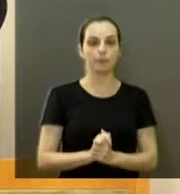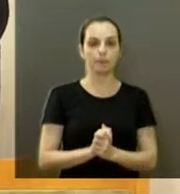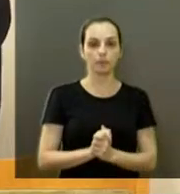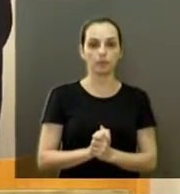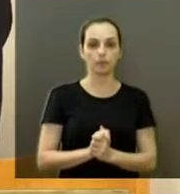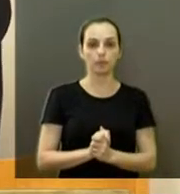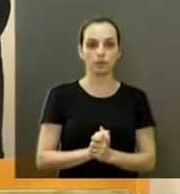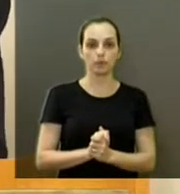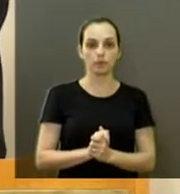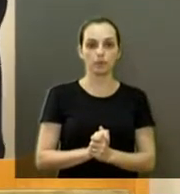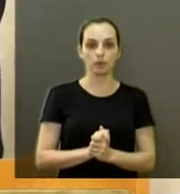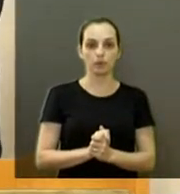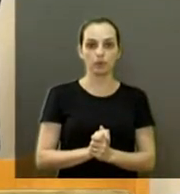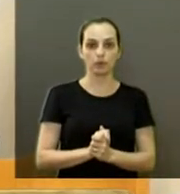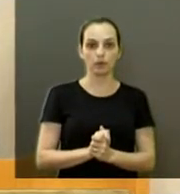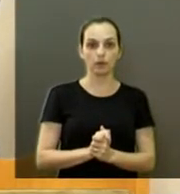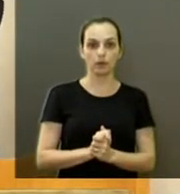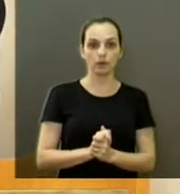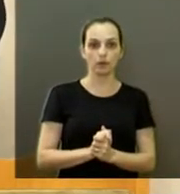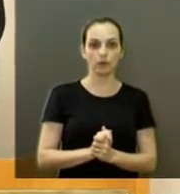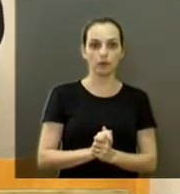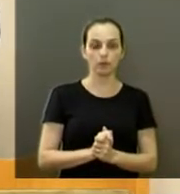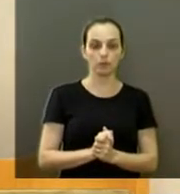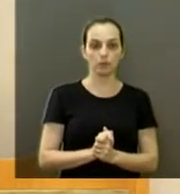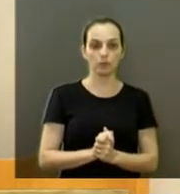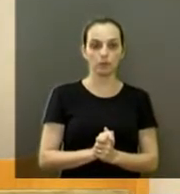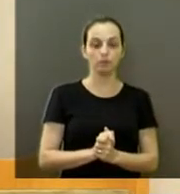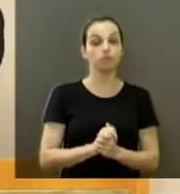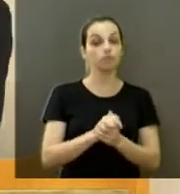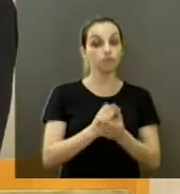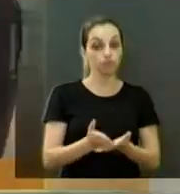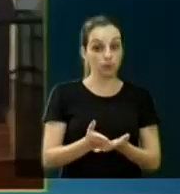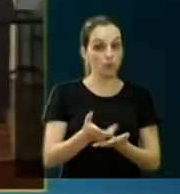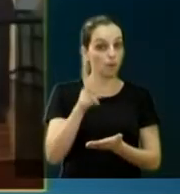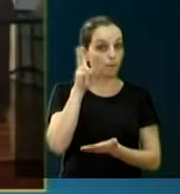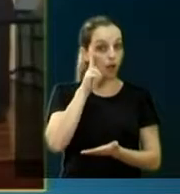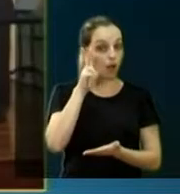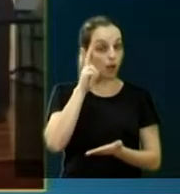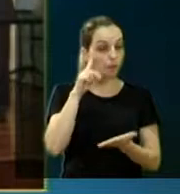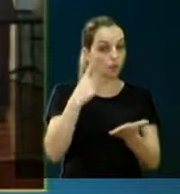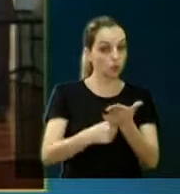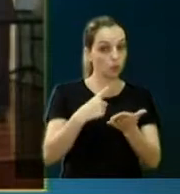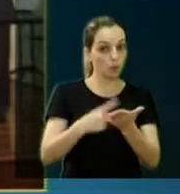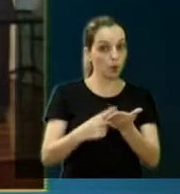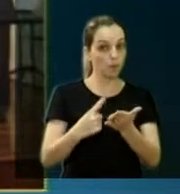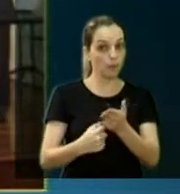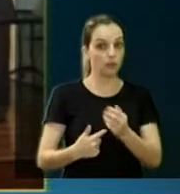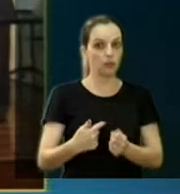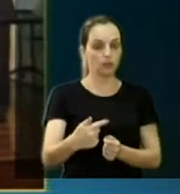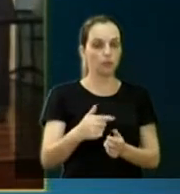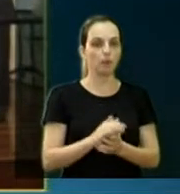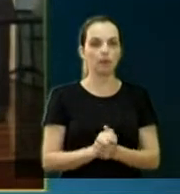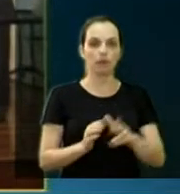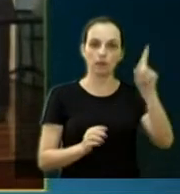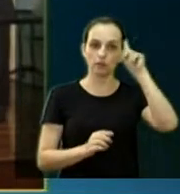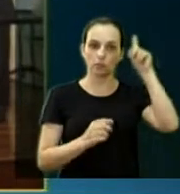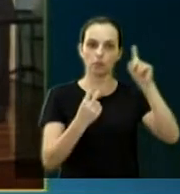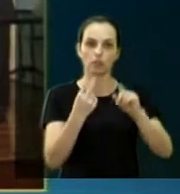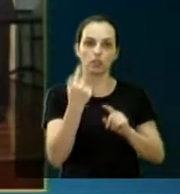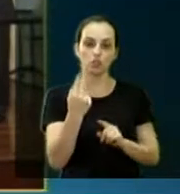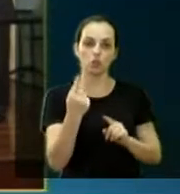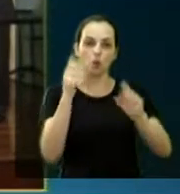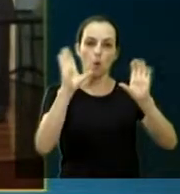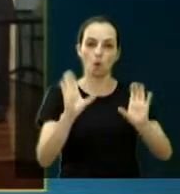Vamos lá fazer um retrospecto aqui. Dia 21, pude participar do ato cívico em